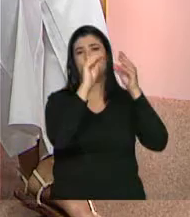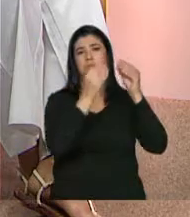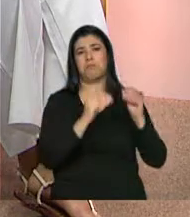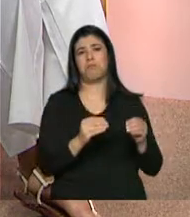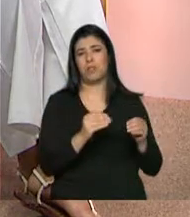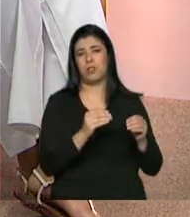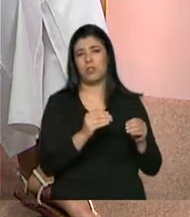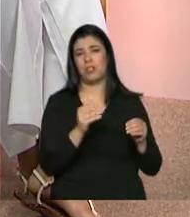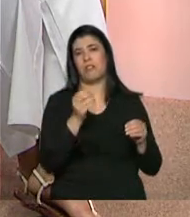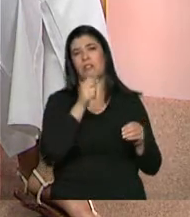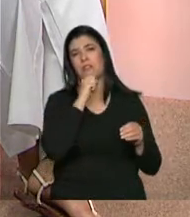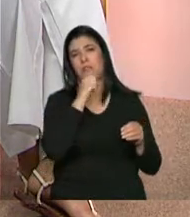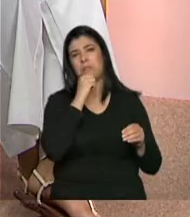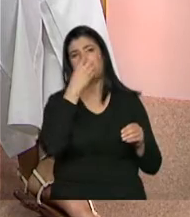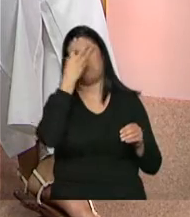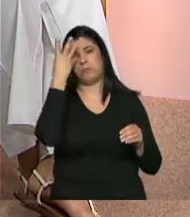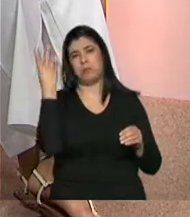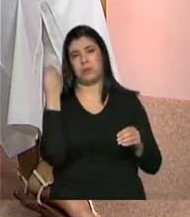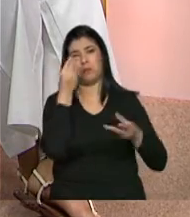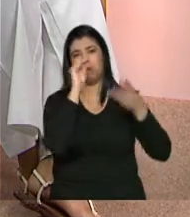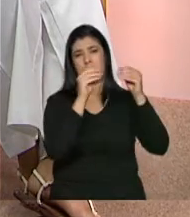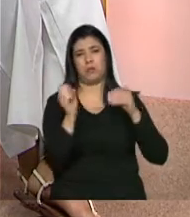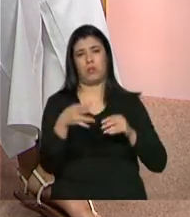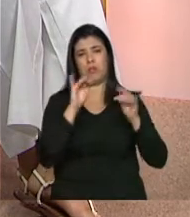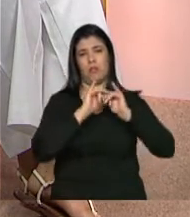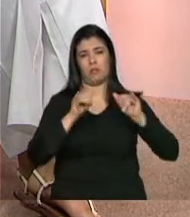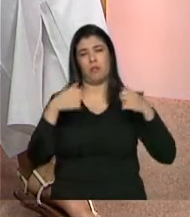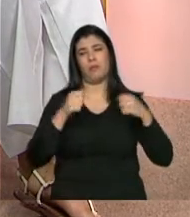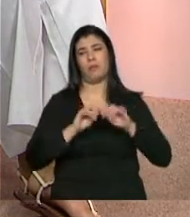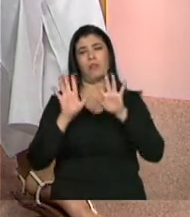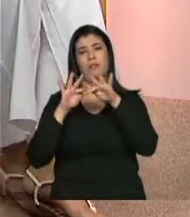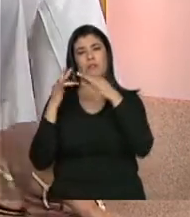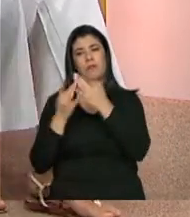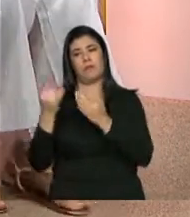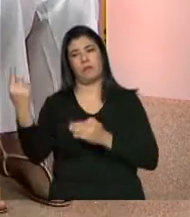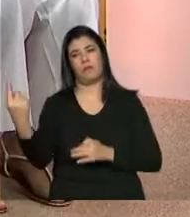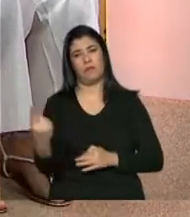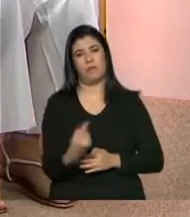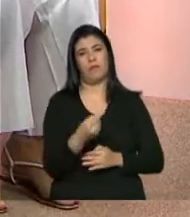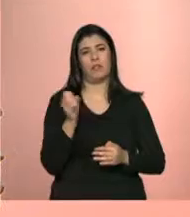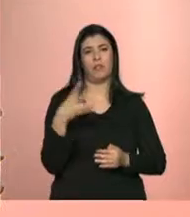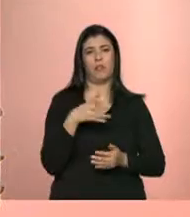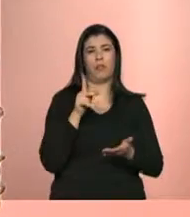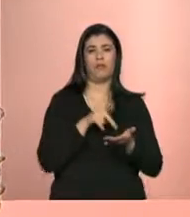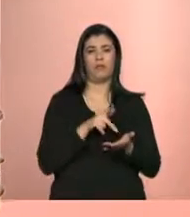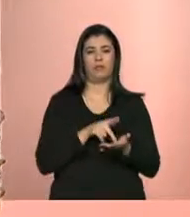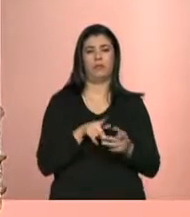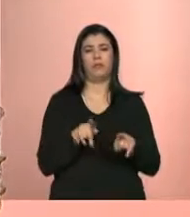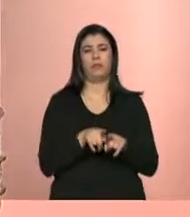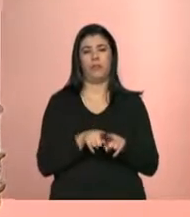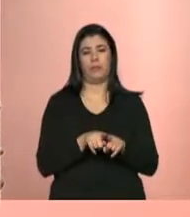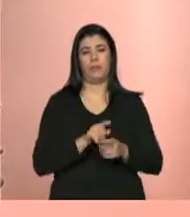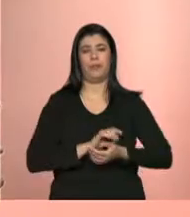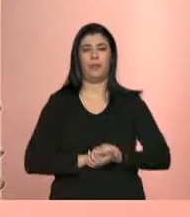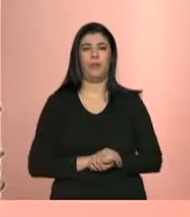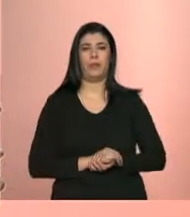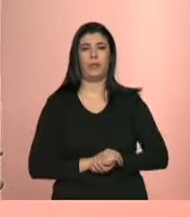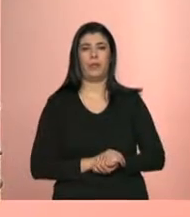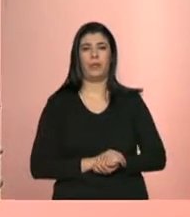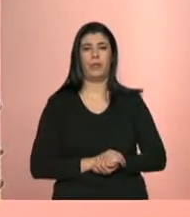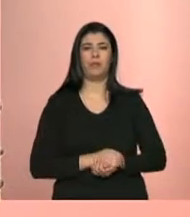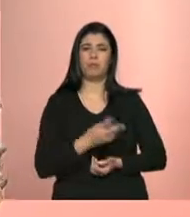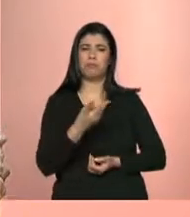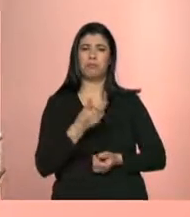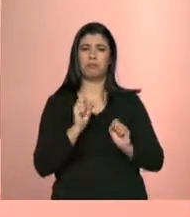válida. É preciso chamar de novo aquela família para fazer um novo cadastro, né? E como, né, as duas podem